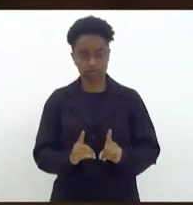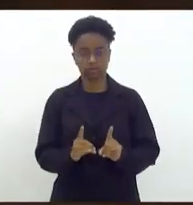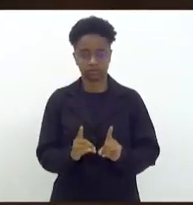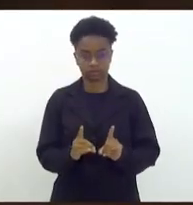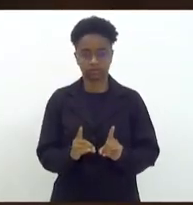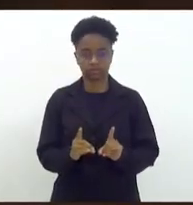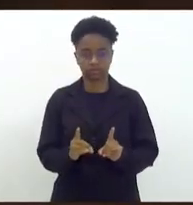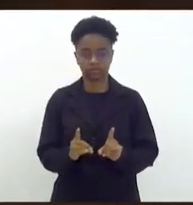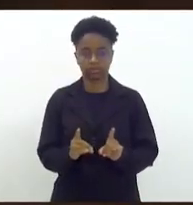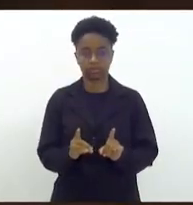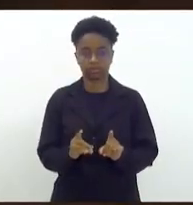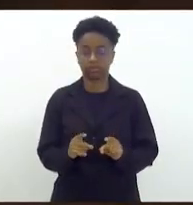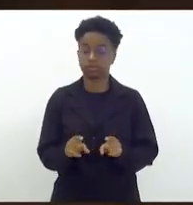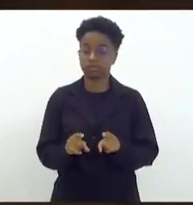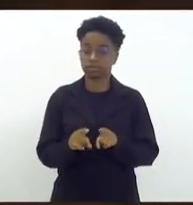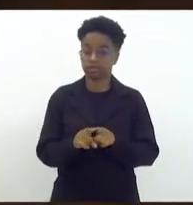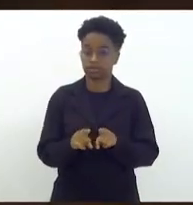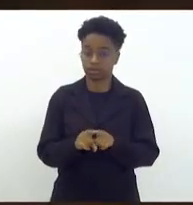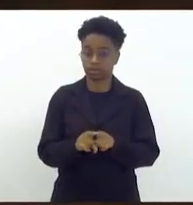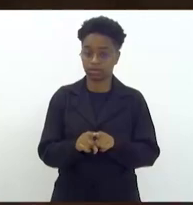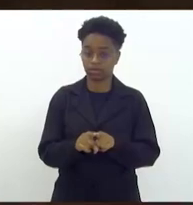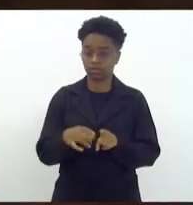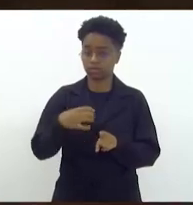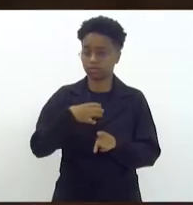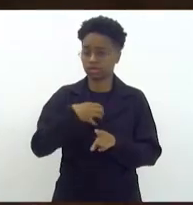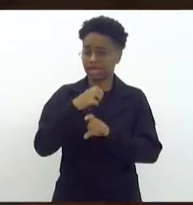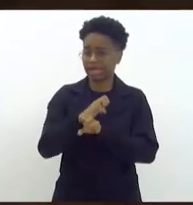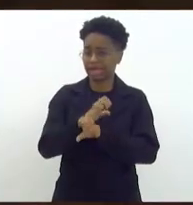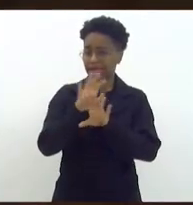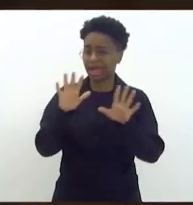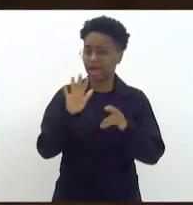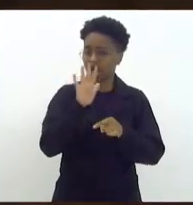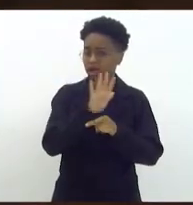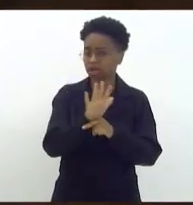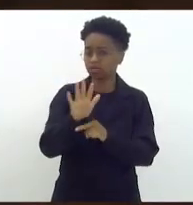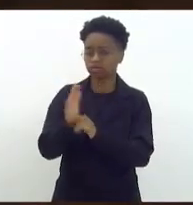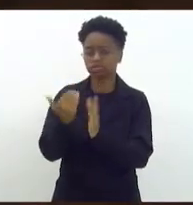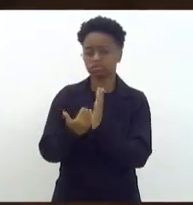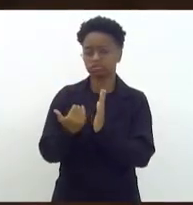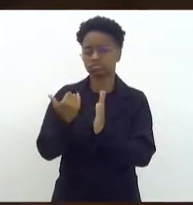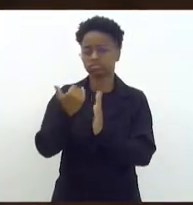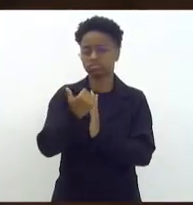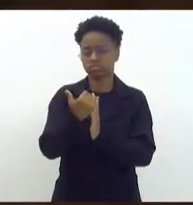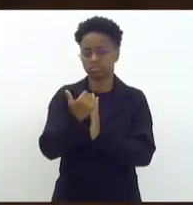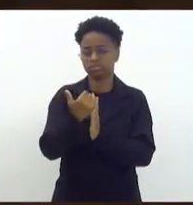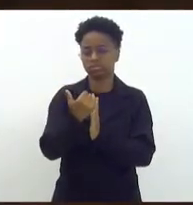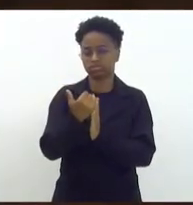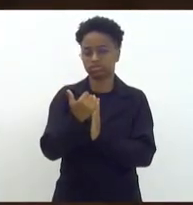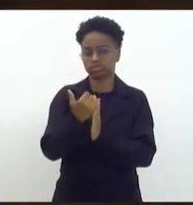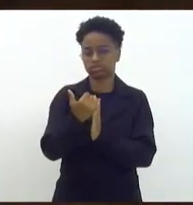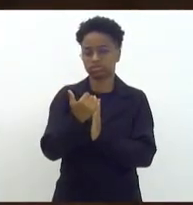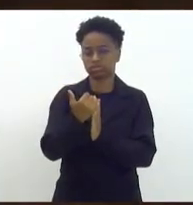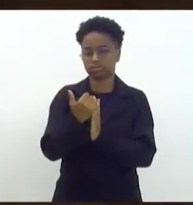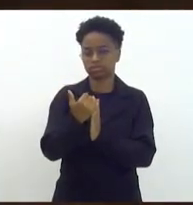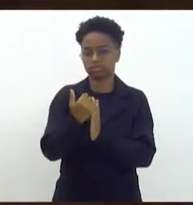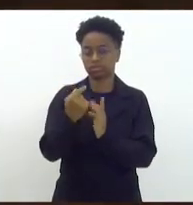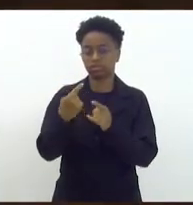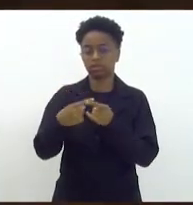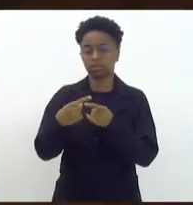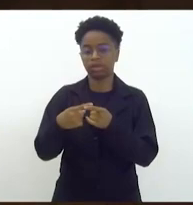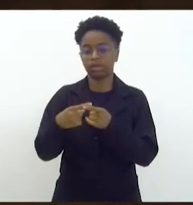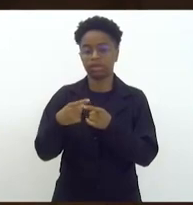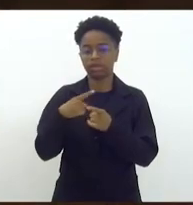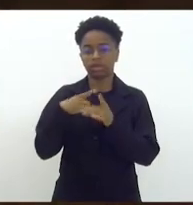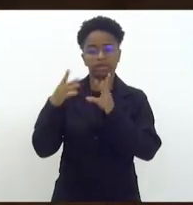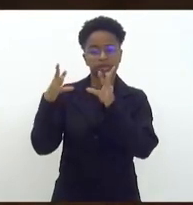e vai de maneira muito clara ajudar e muito. Este é um detalhe